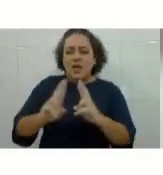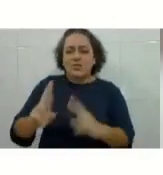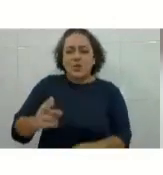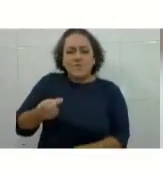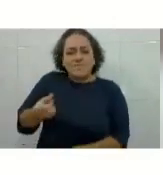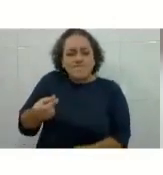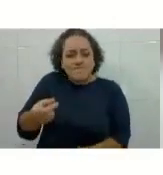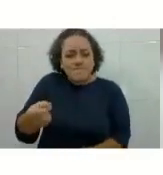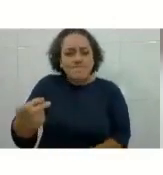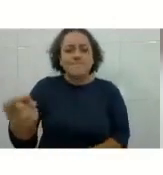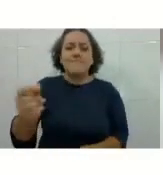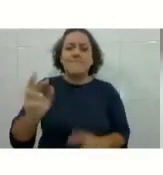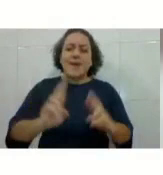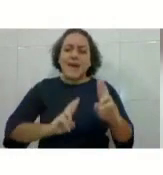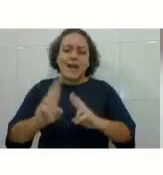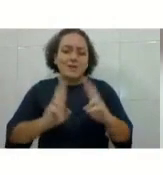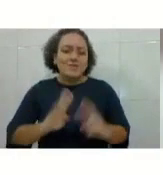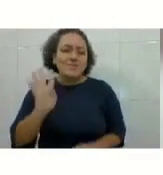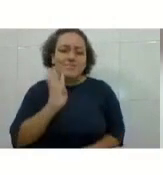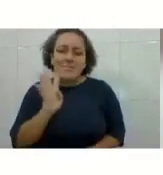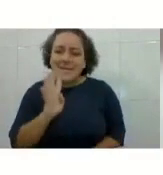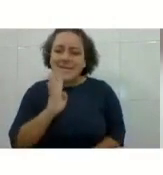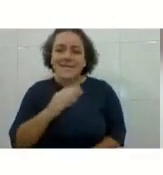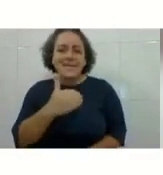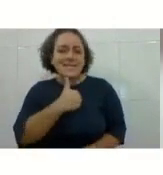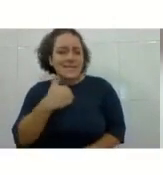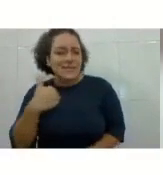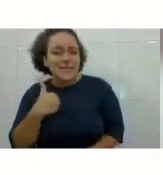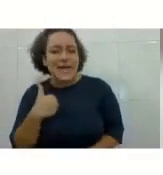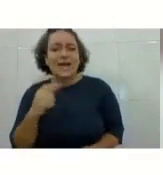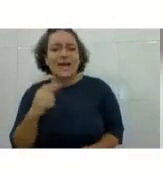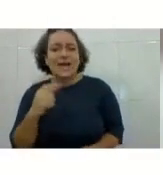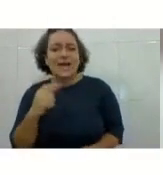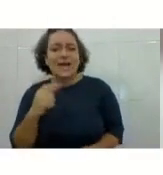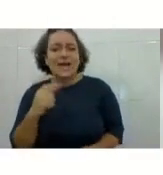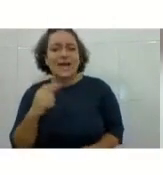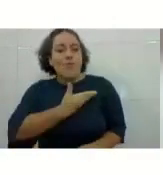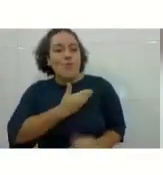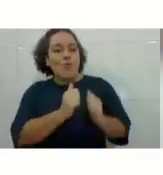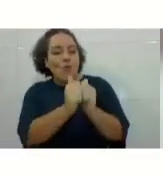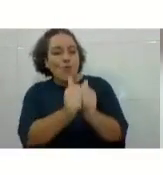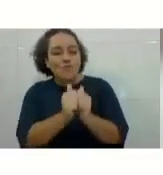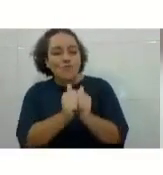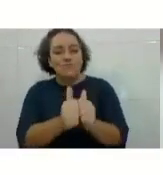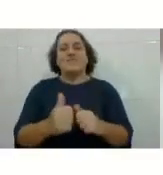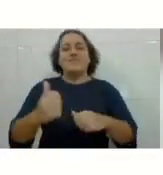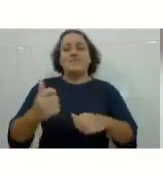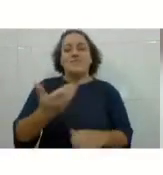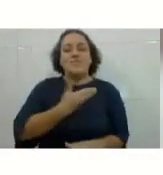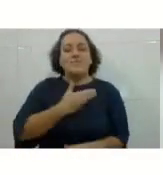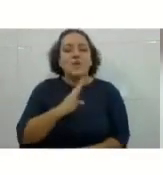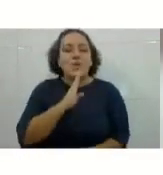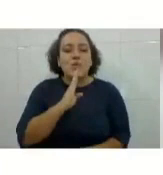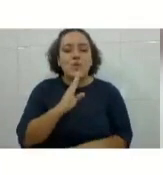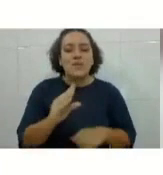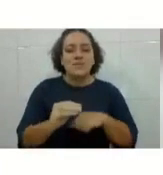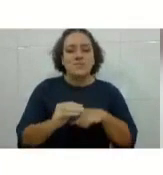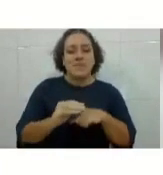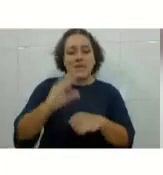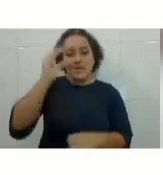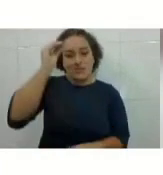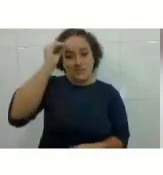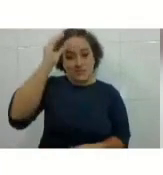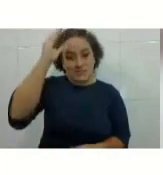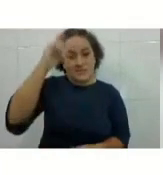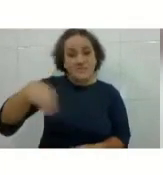bacanas, que seja um tempo de convívio, amizade e conhecimento, tá? Que vocês se divirtam muito, aprendam